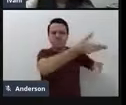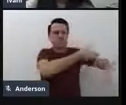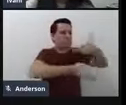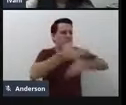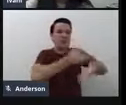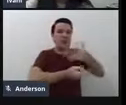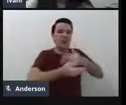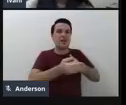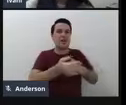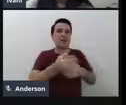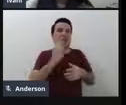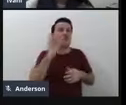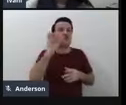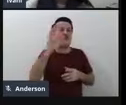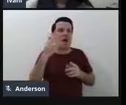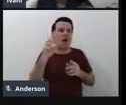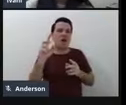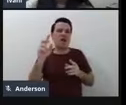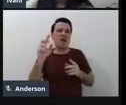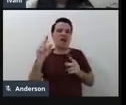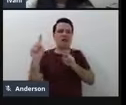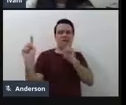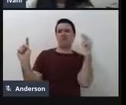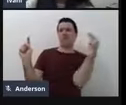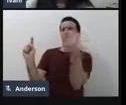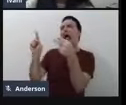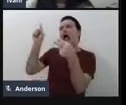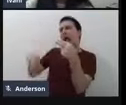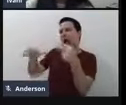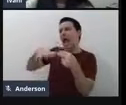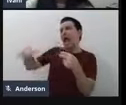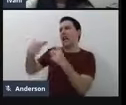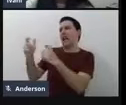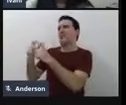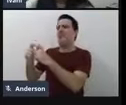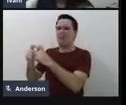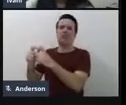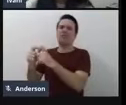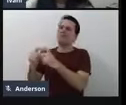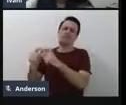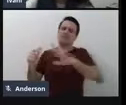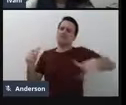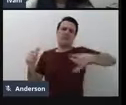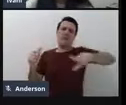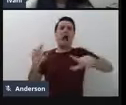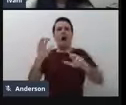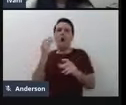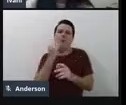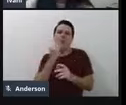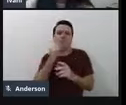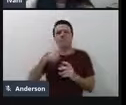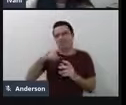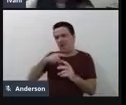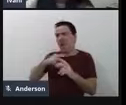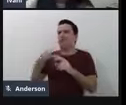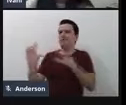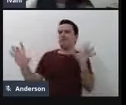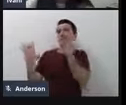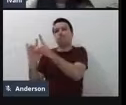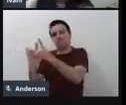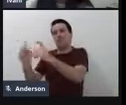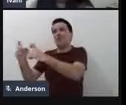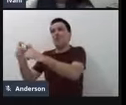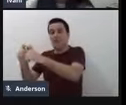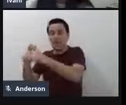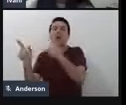vista como exclusividade da área da saúde. Claro que ela também existe lá. Que bom, né, que bom que os